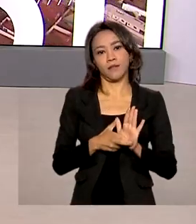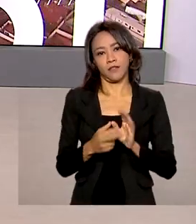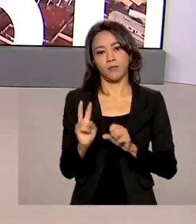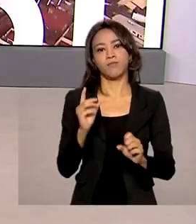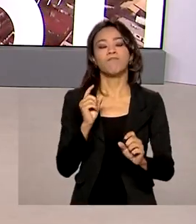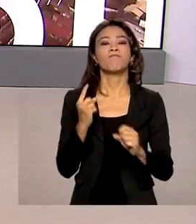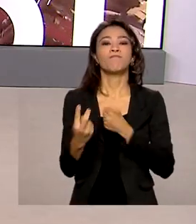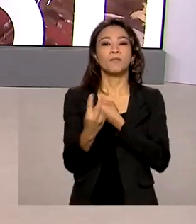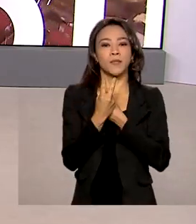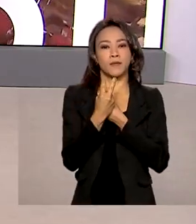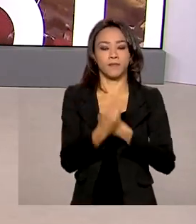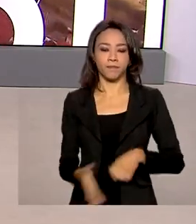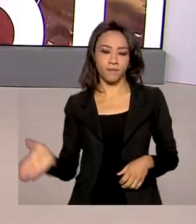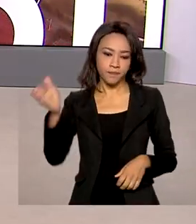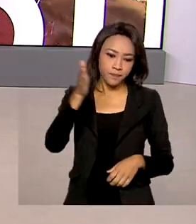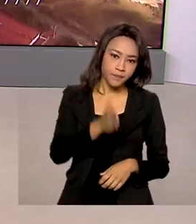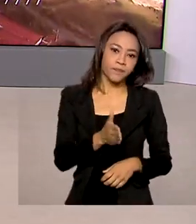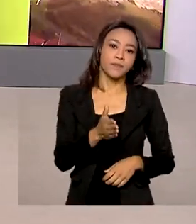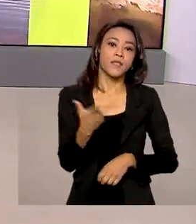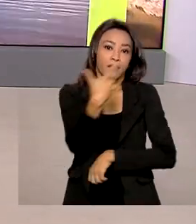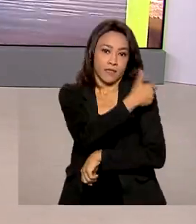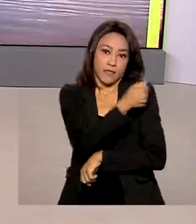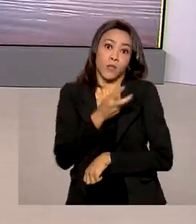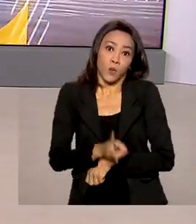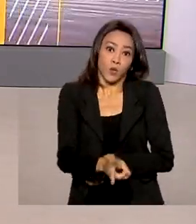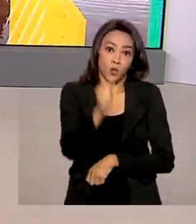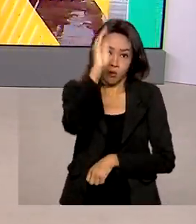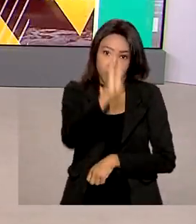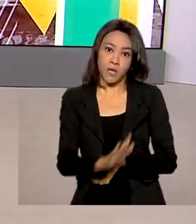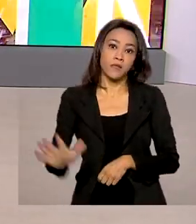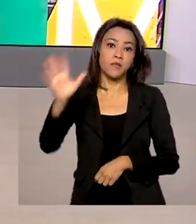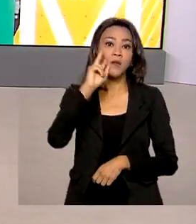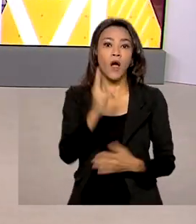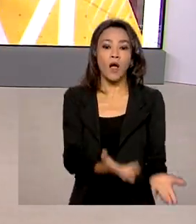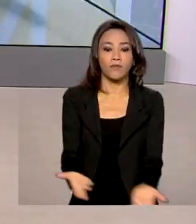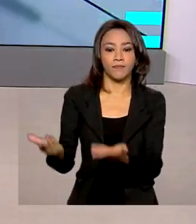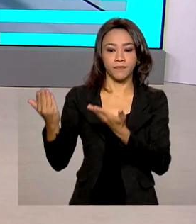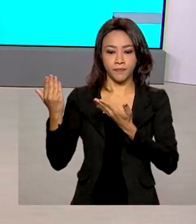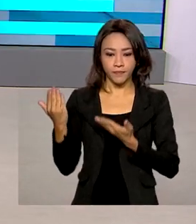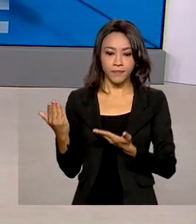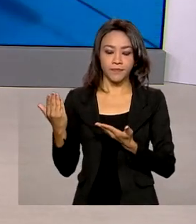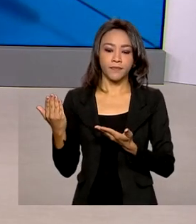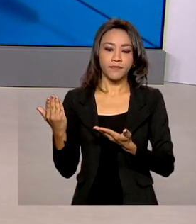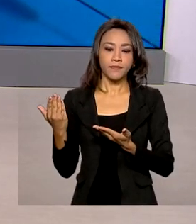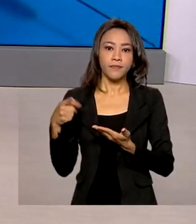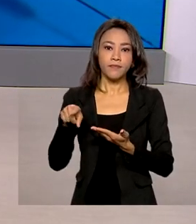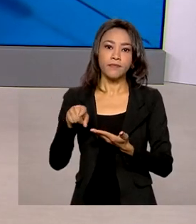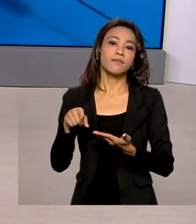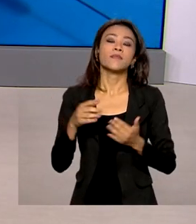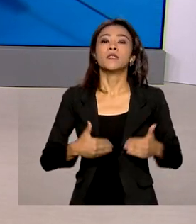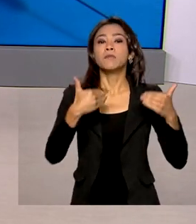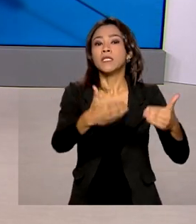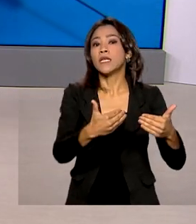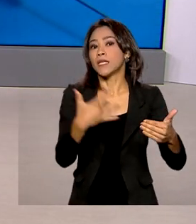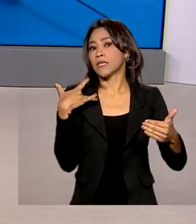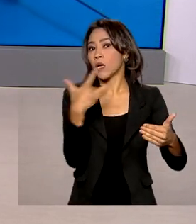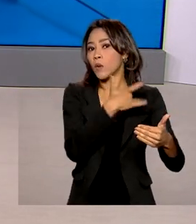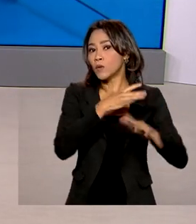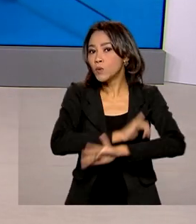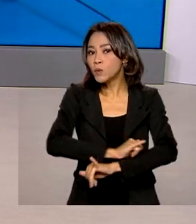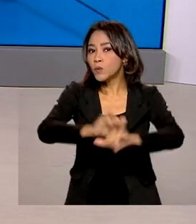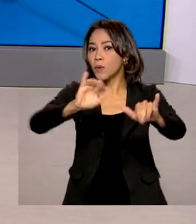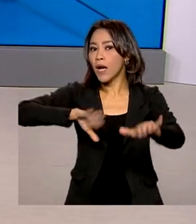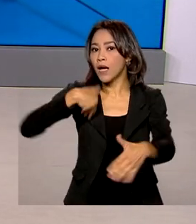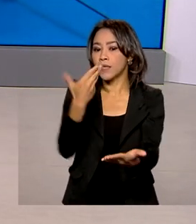E a vacinação continua pelo país. Vamos ver os números aqui no telão? Olha, de acordo com o Ministério da Saúde, até agora foram